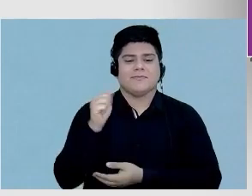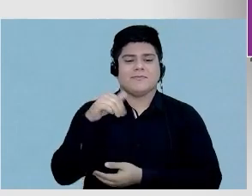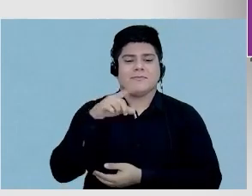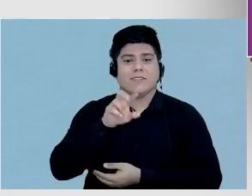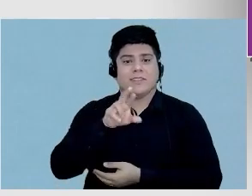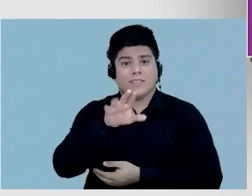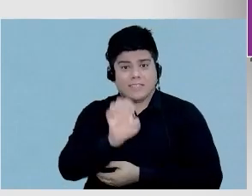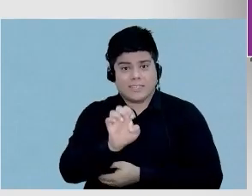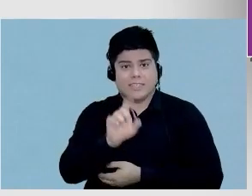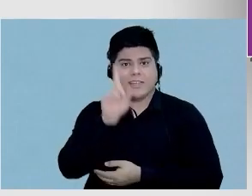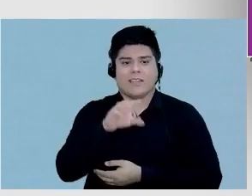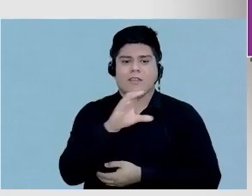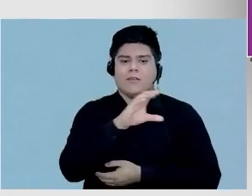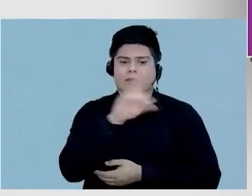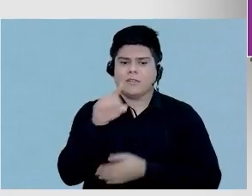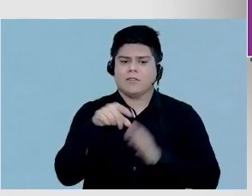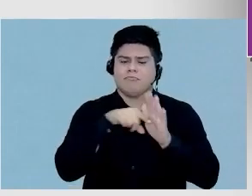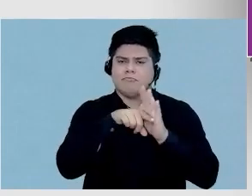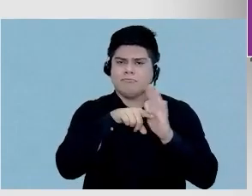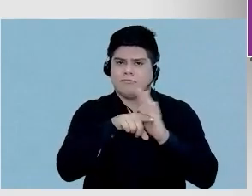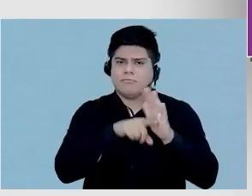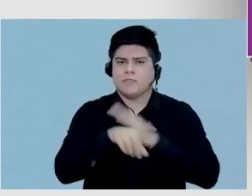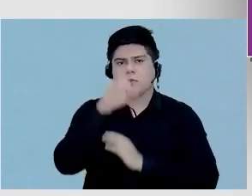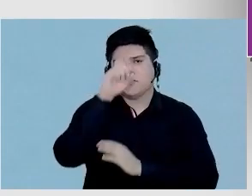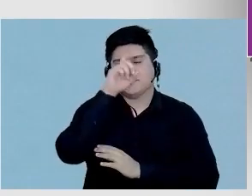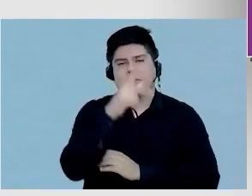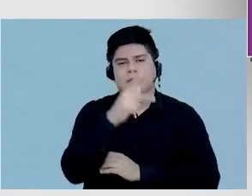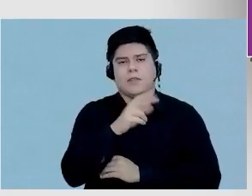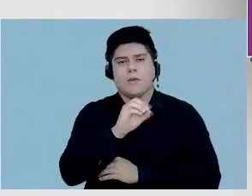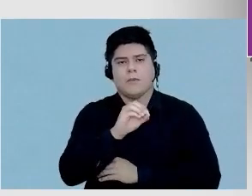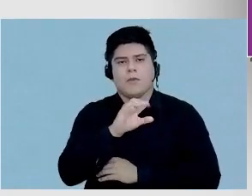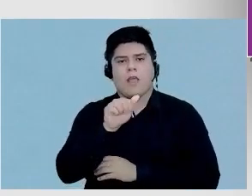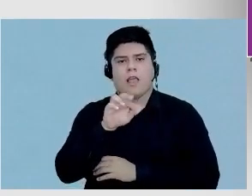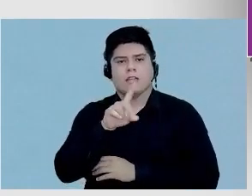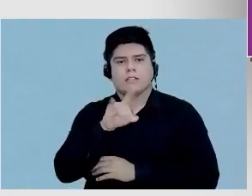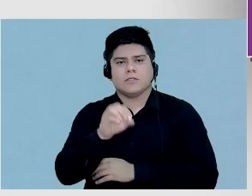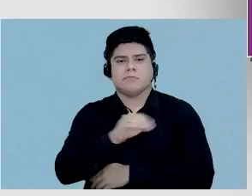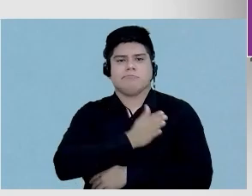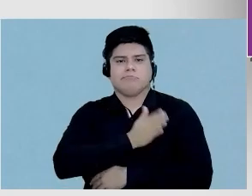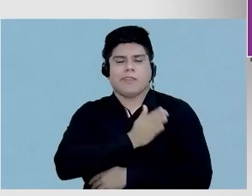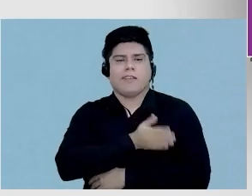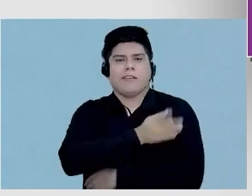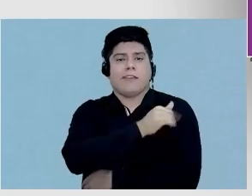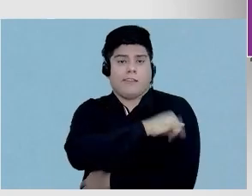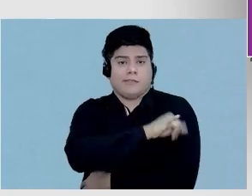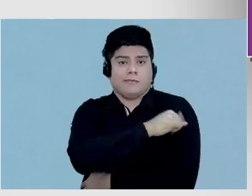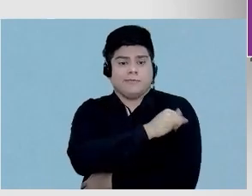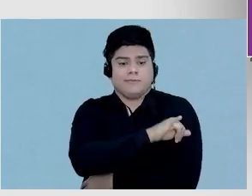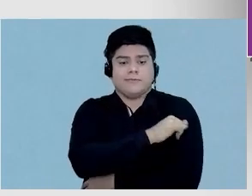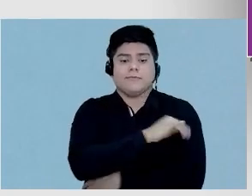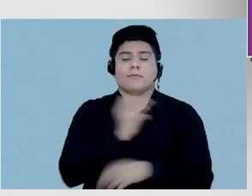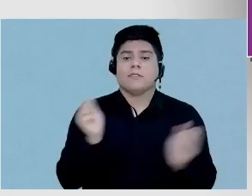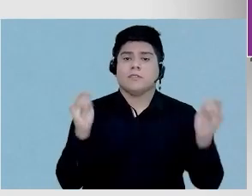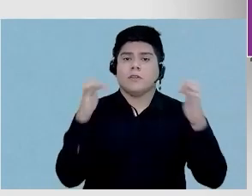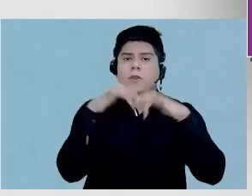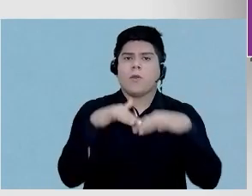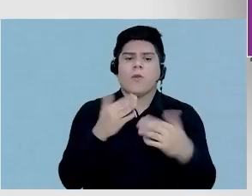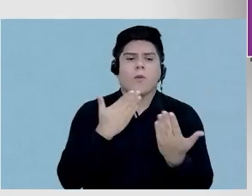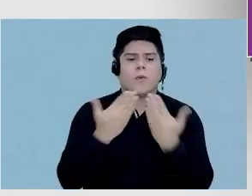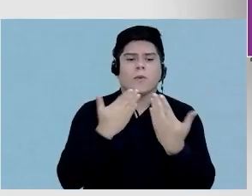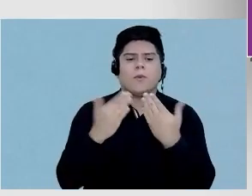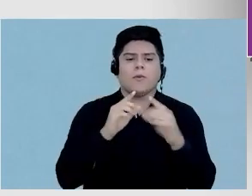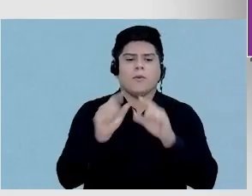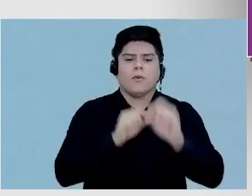de ensino e pesquisa do Hospital Procardíaco, no Rio de Janeiro. Estamos aqui reunidos essa noite para conversar sobre